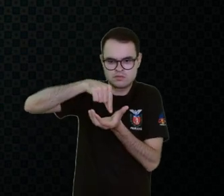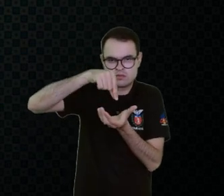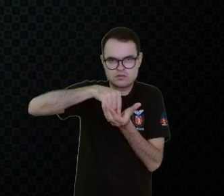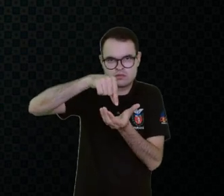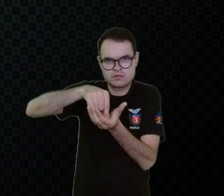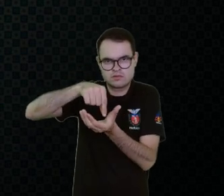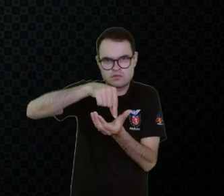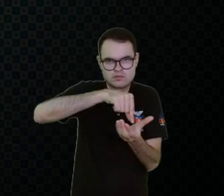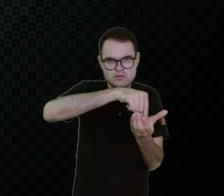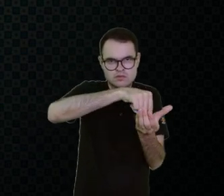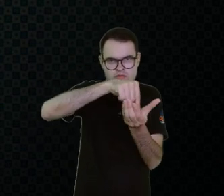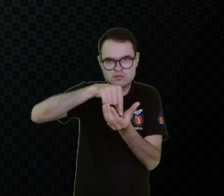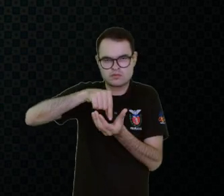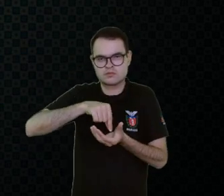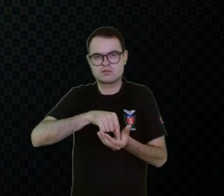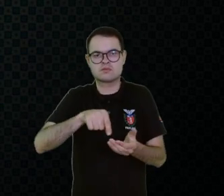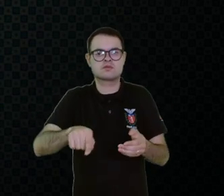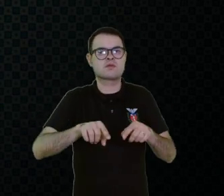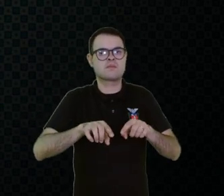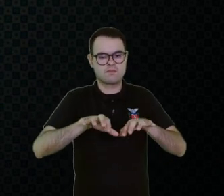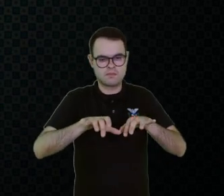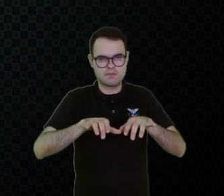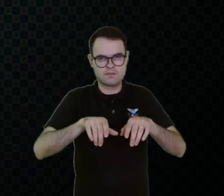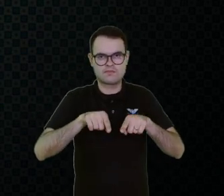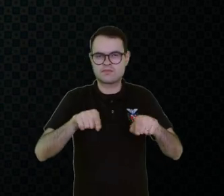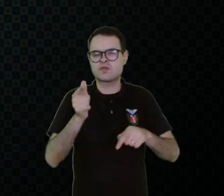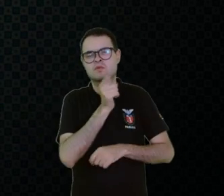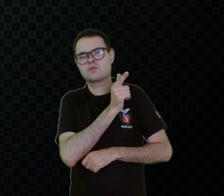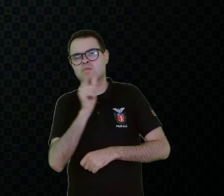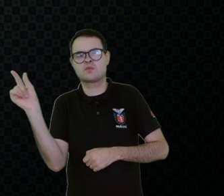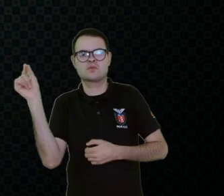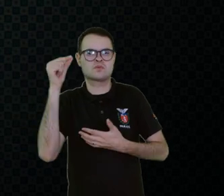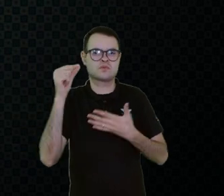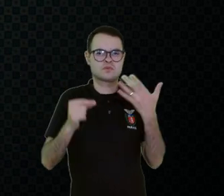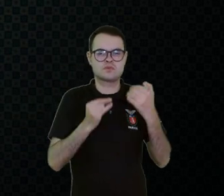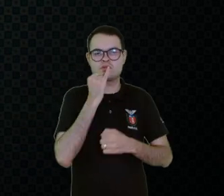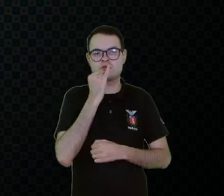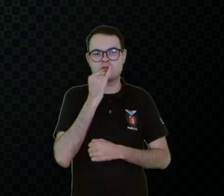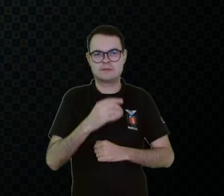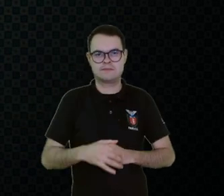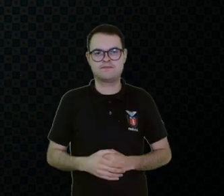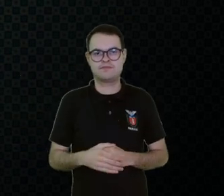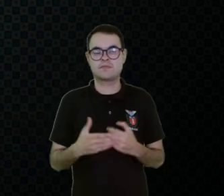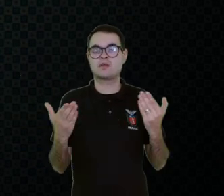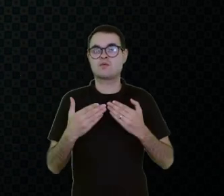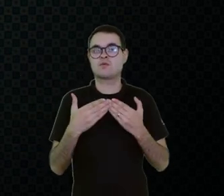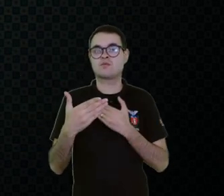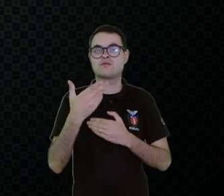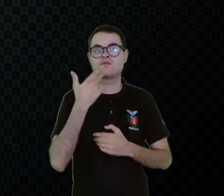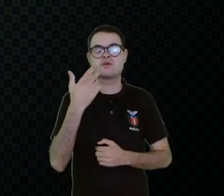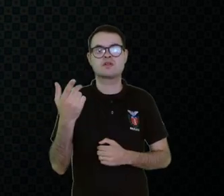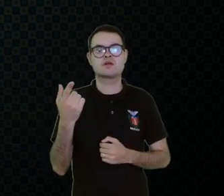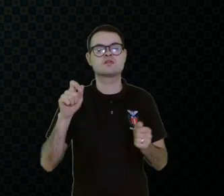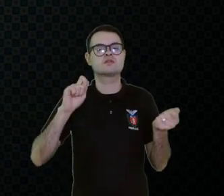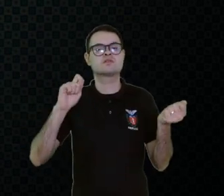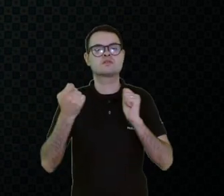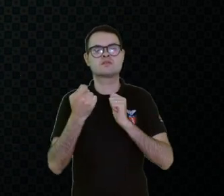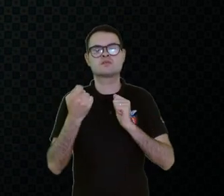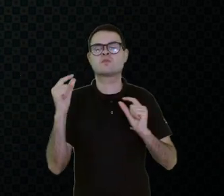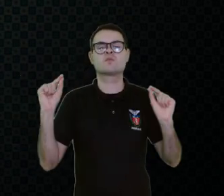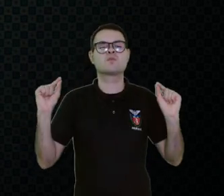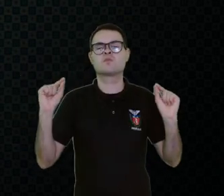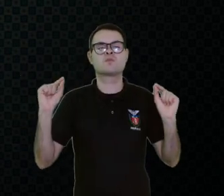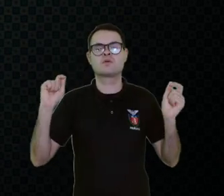Dependendo dessa dificuldade motor. E outros exemplos. Então, vamos falar um pouquinho de adaptações também. Então, que